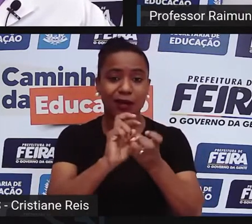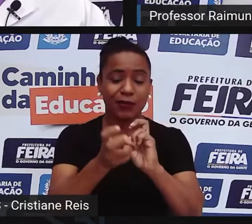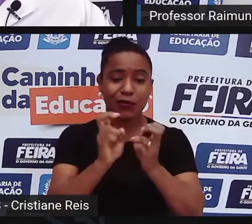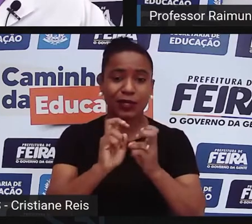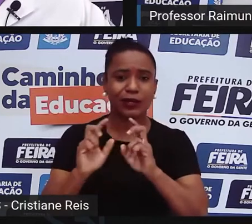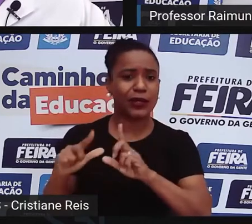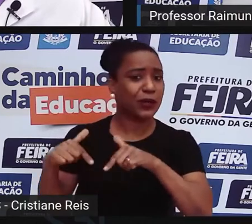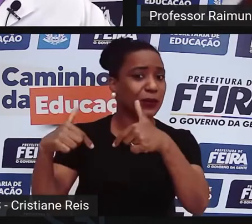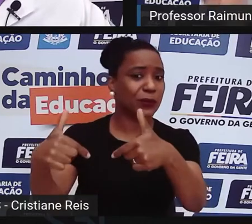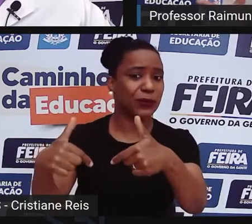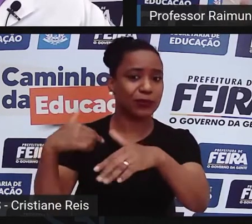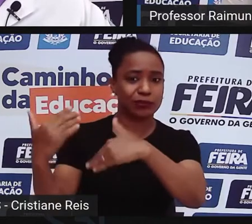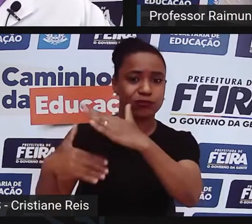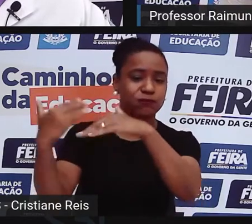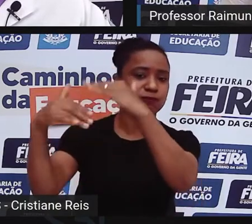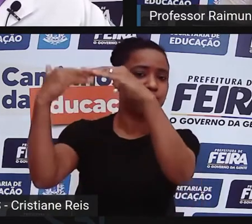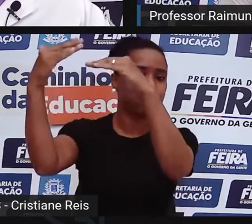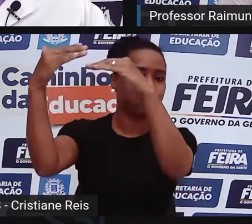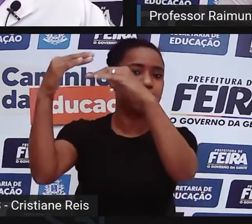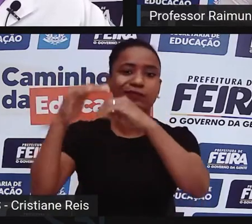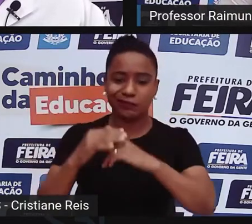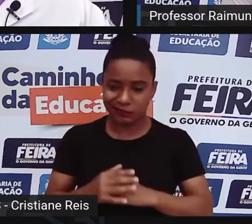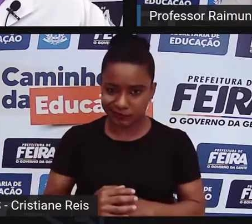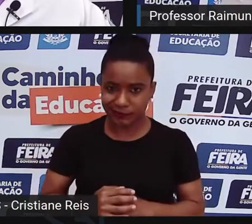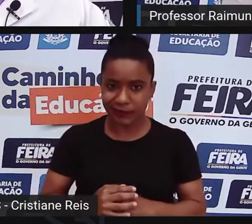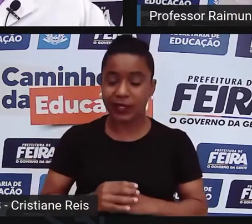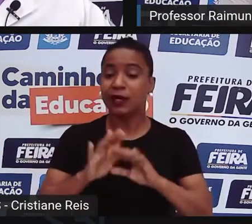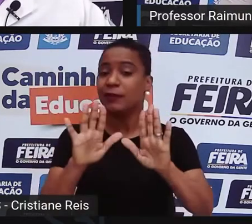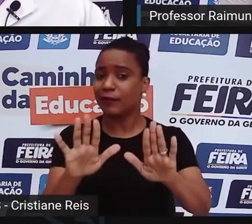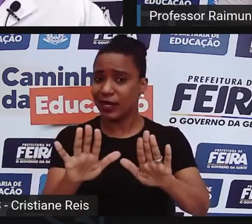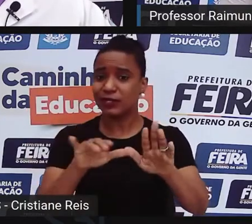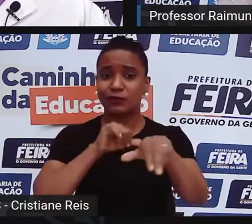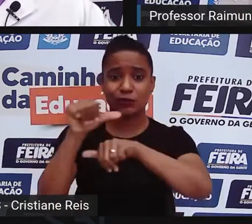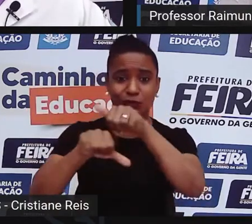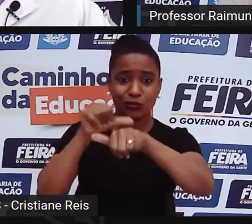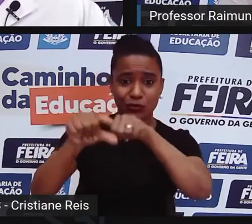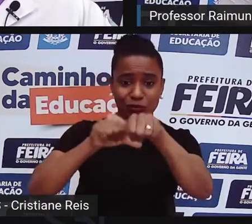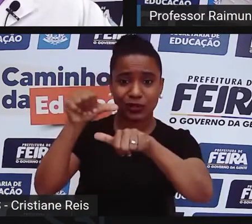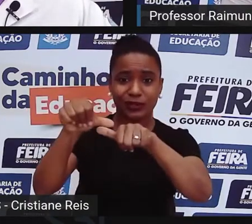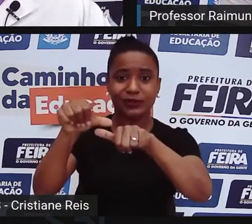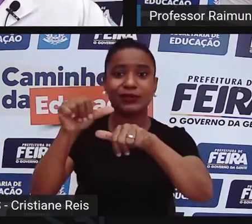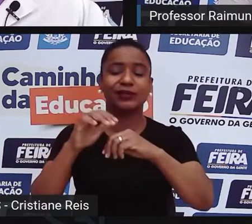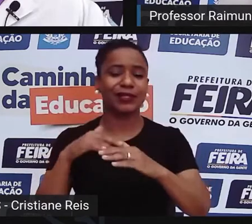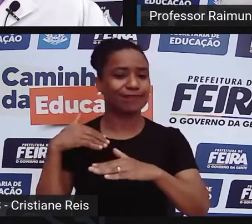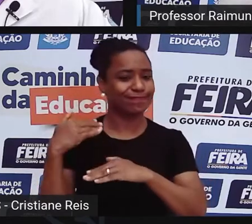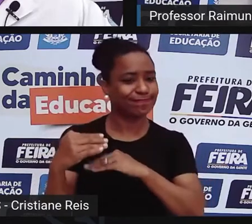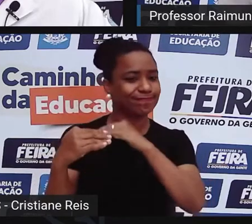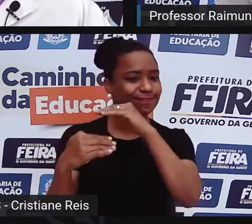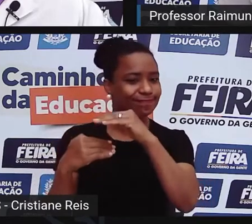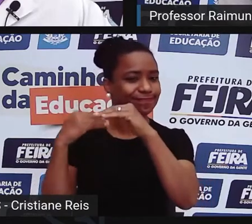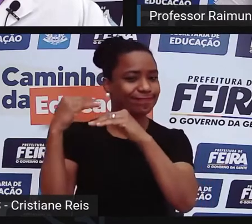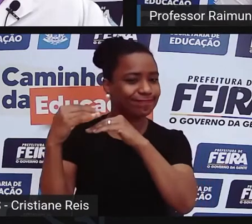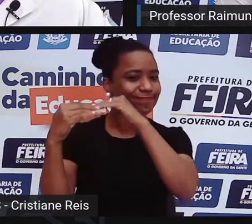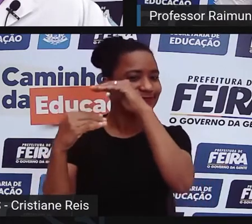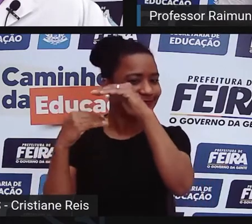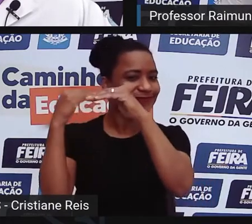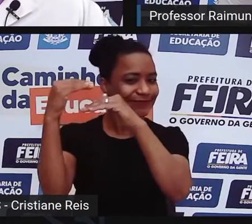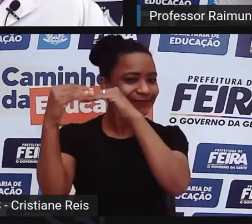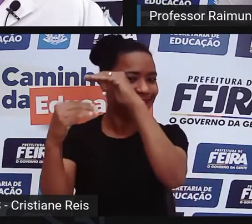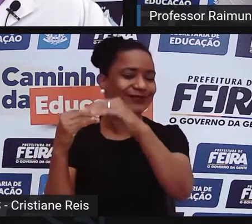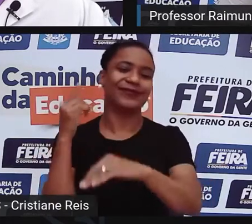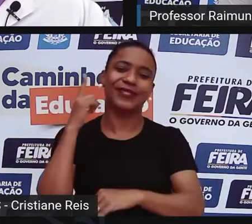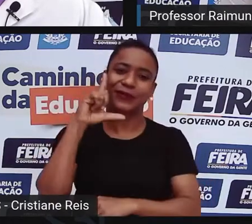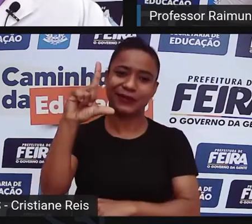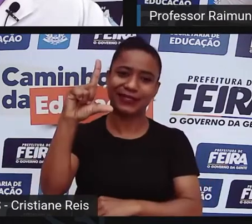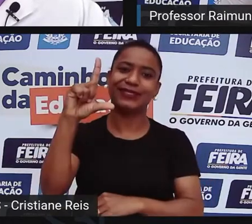alcançar o seu triunfo maior, entendeu? Mas teve mudança, mas eu acredito que devagar a gente ainda chega lá, entendeu?